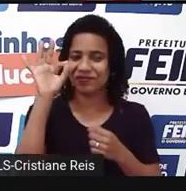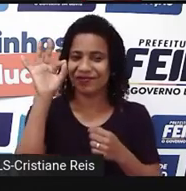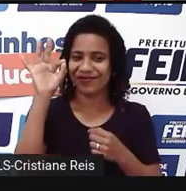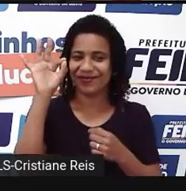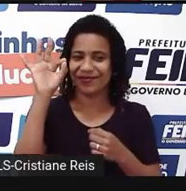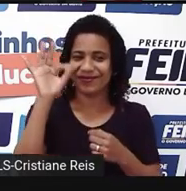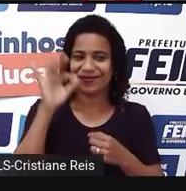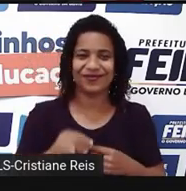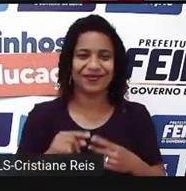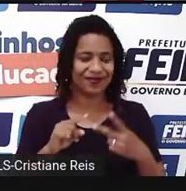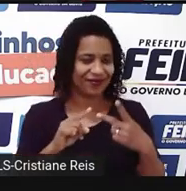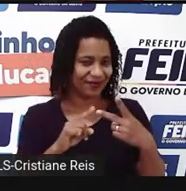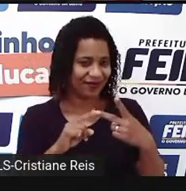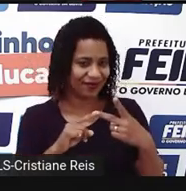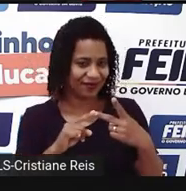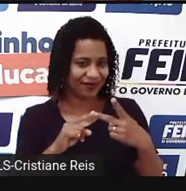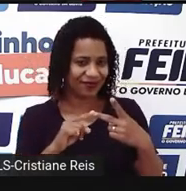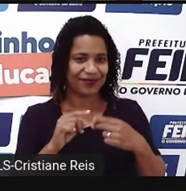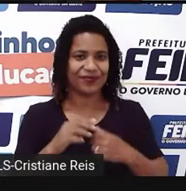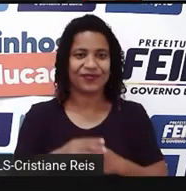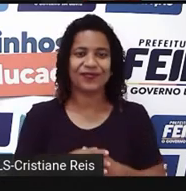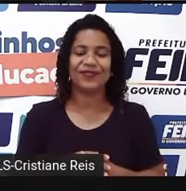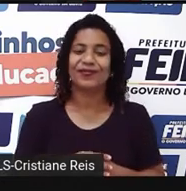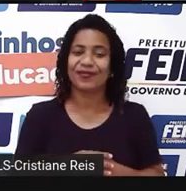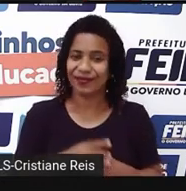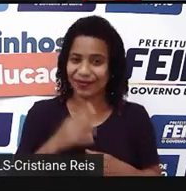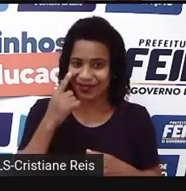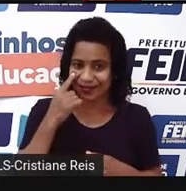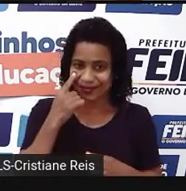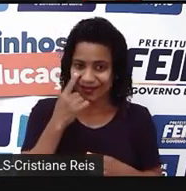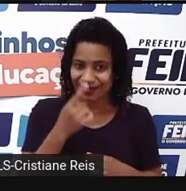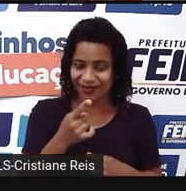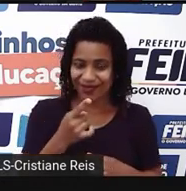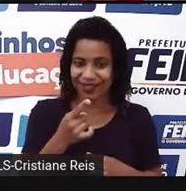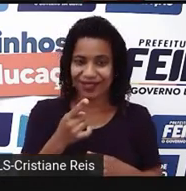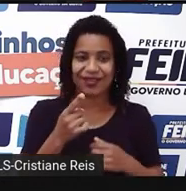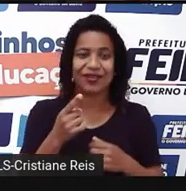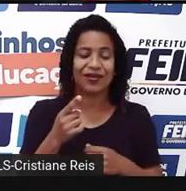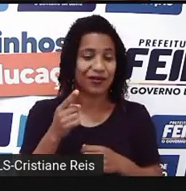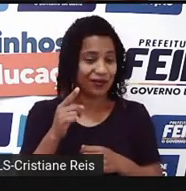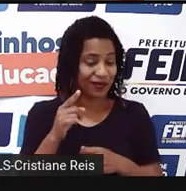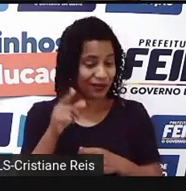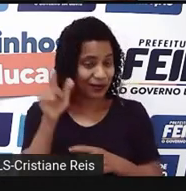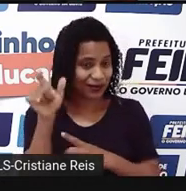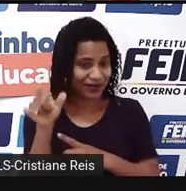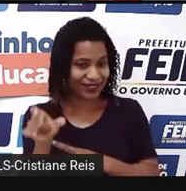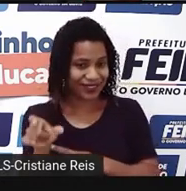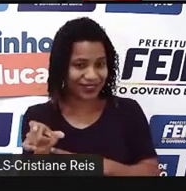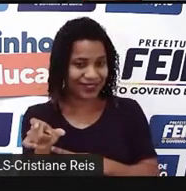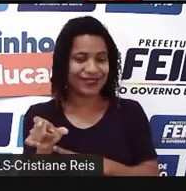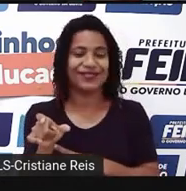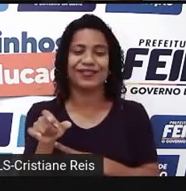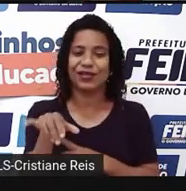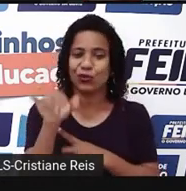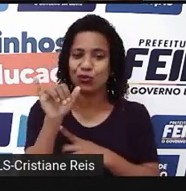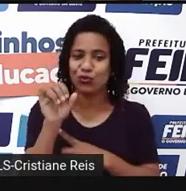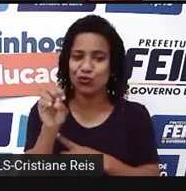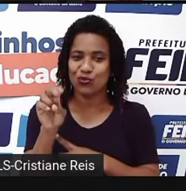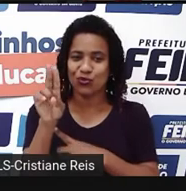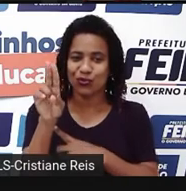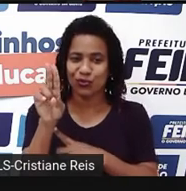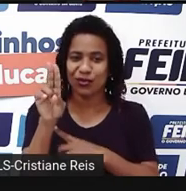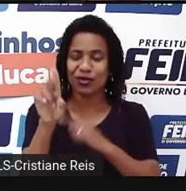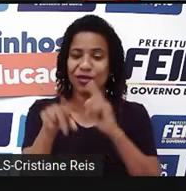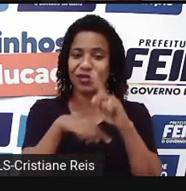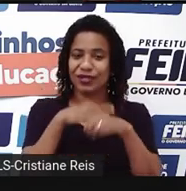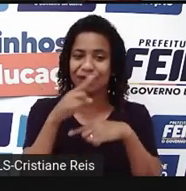Let's go. Olha aqui, primeiro o auxílio, ou melhor, o sujeito, you. Logo